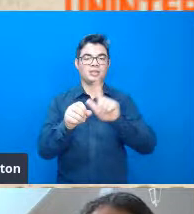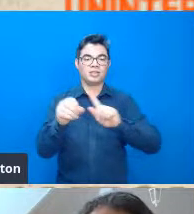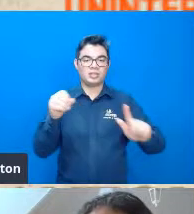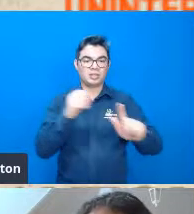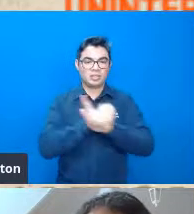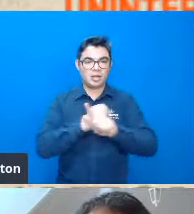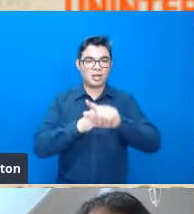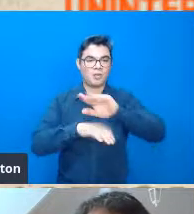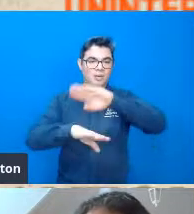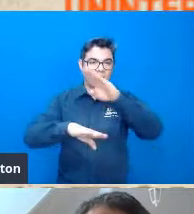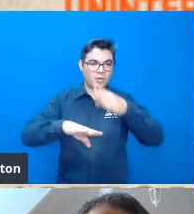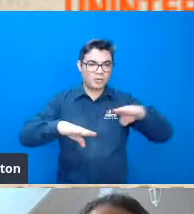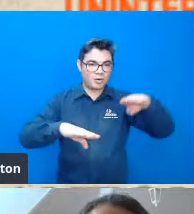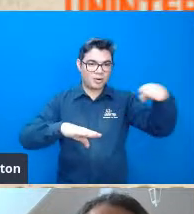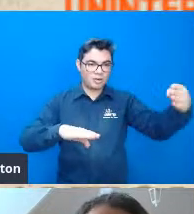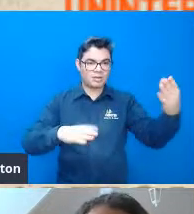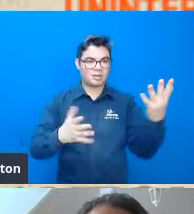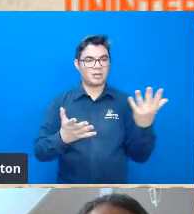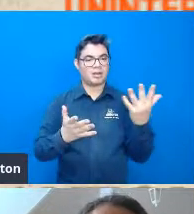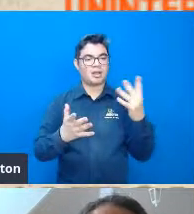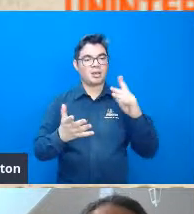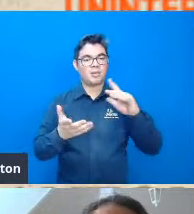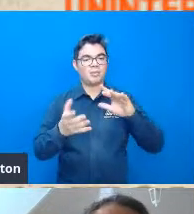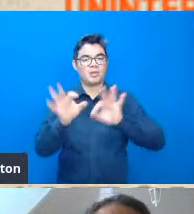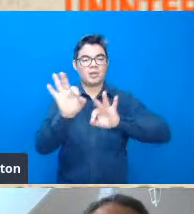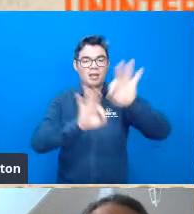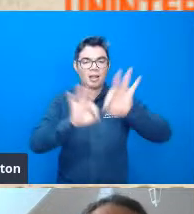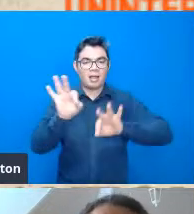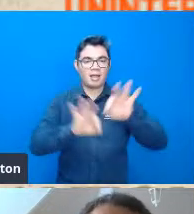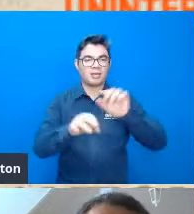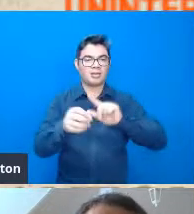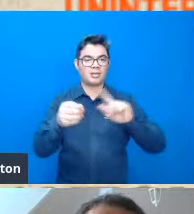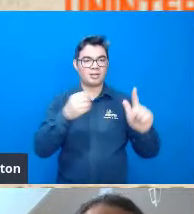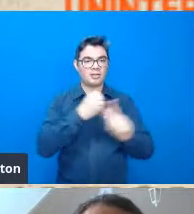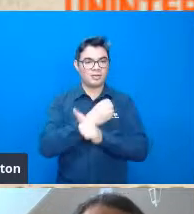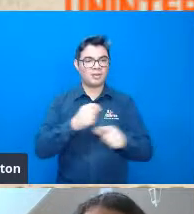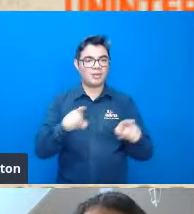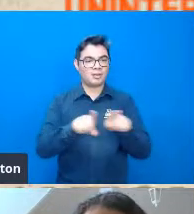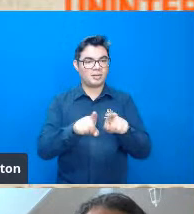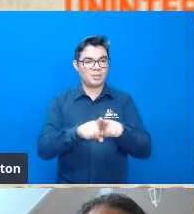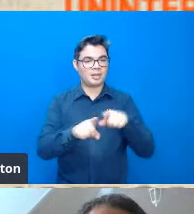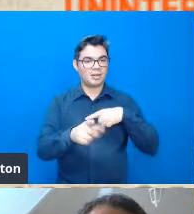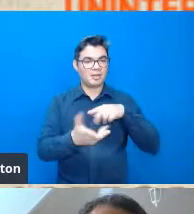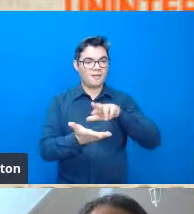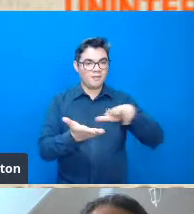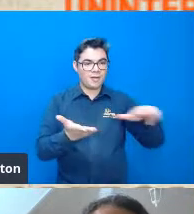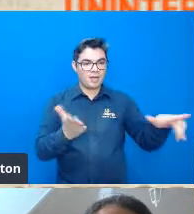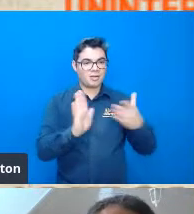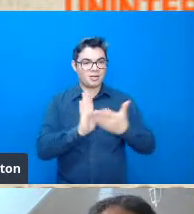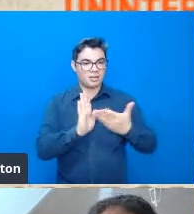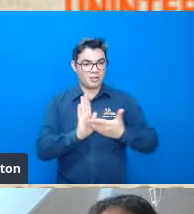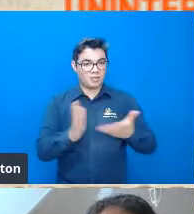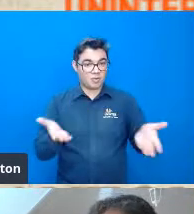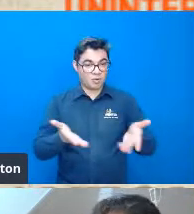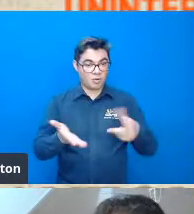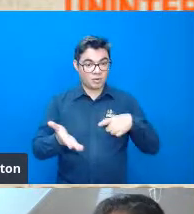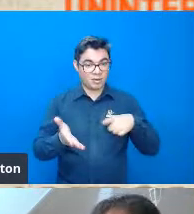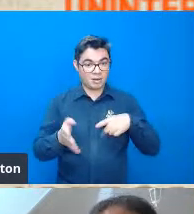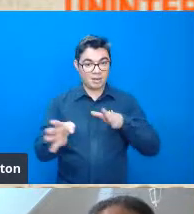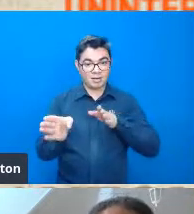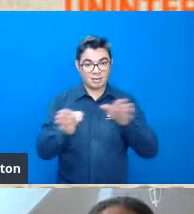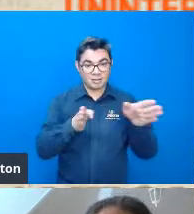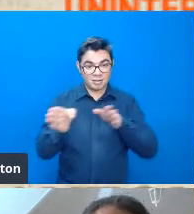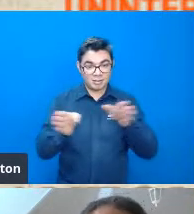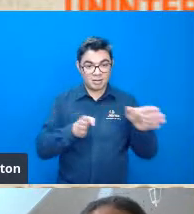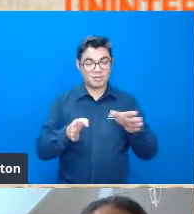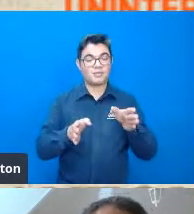área de modelagem na geografia né então ele vários desses livros que nós temos hoje acessi o